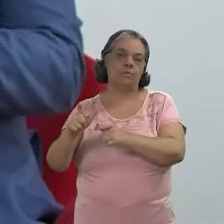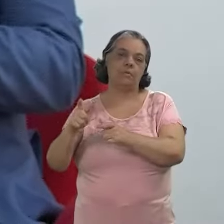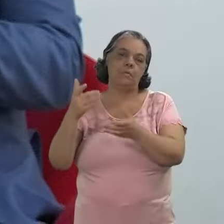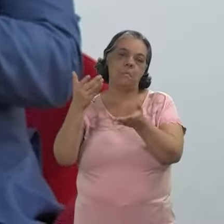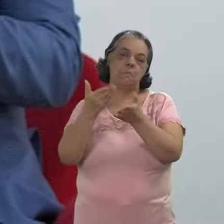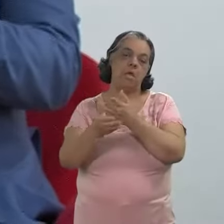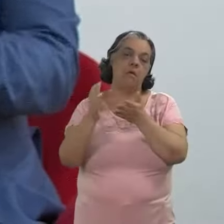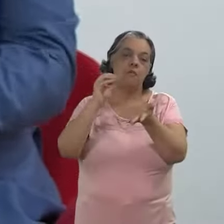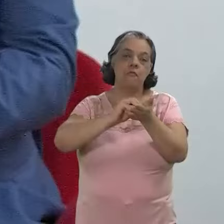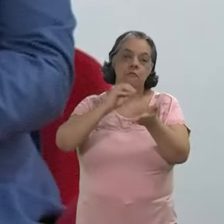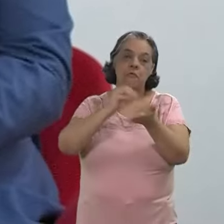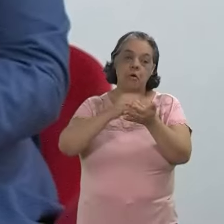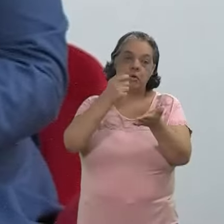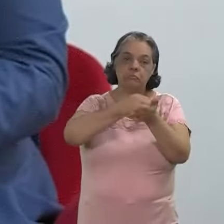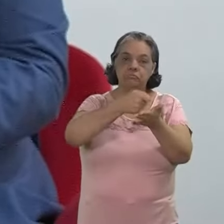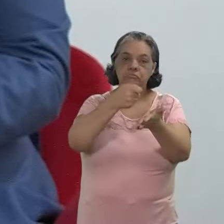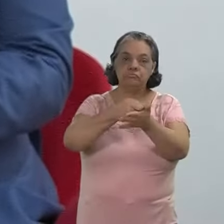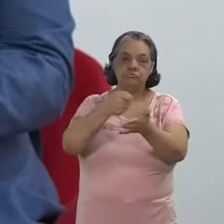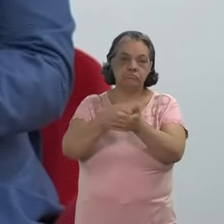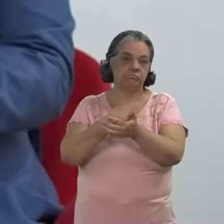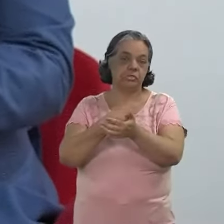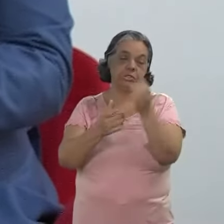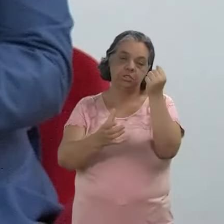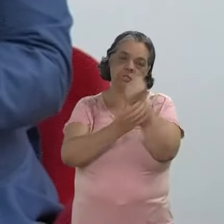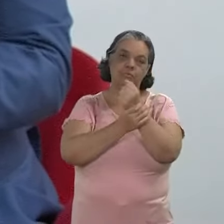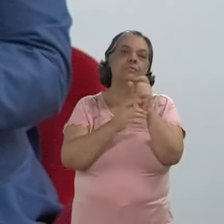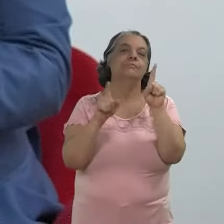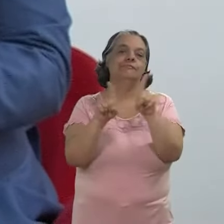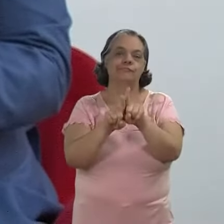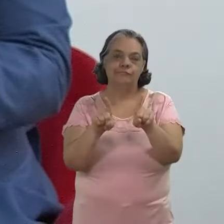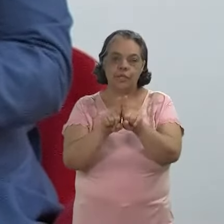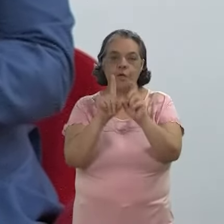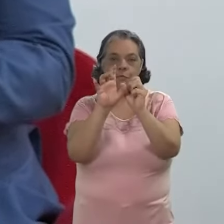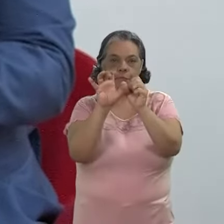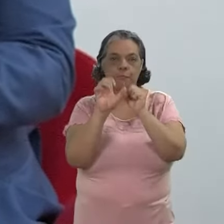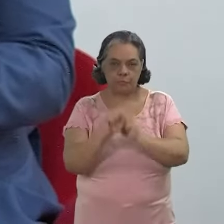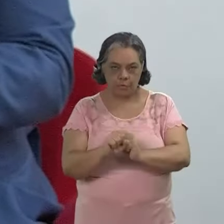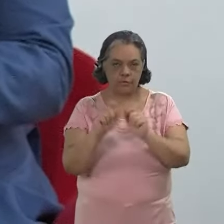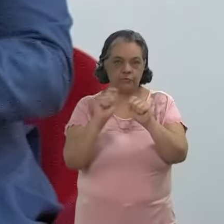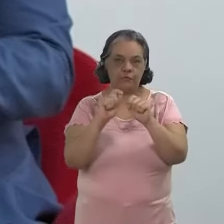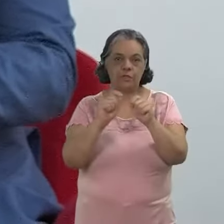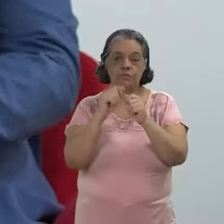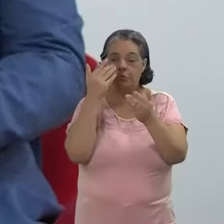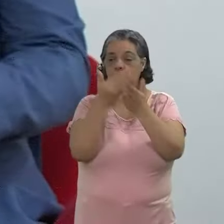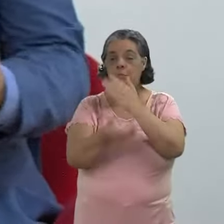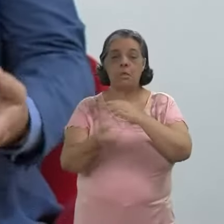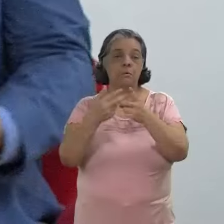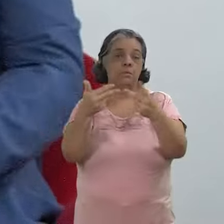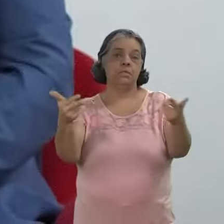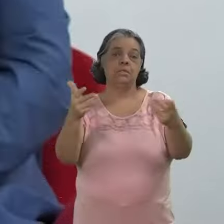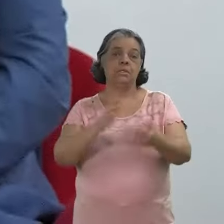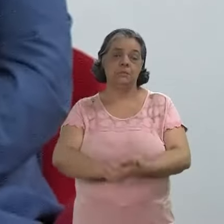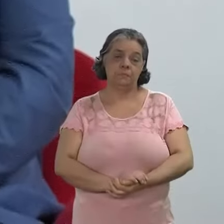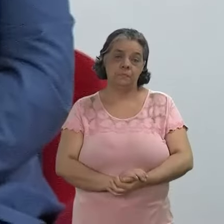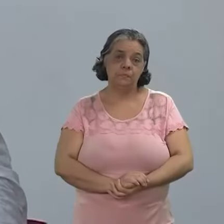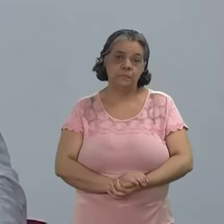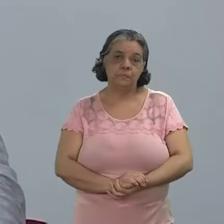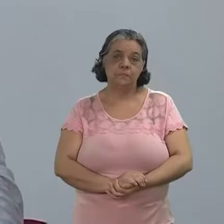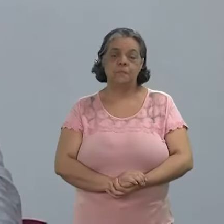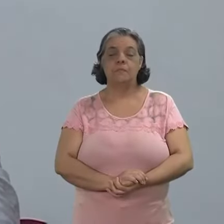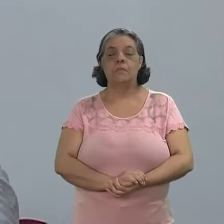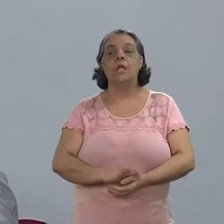padecem de falta de investimentos inclusive em segurança que pode fazer com que a gente perca parte desse material